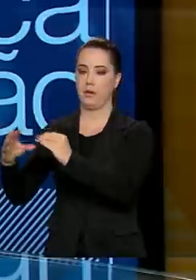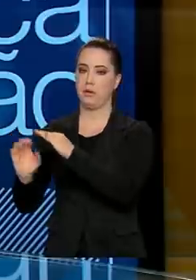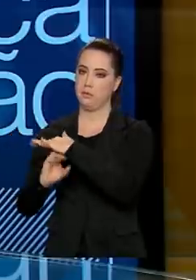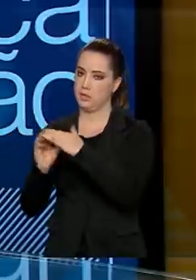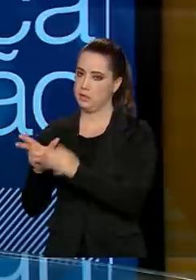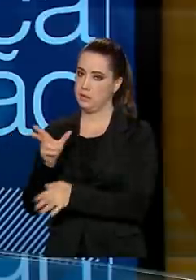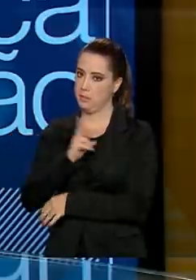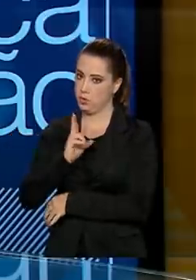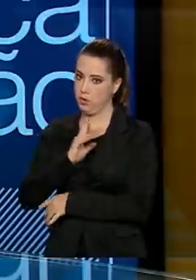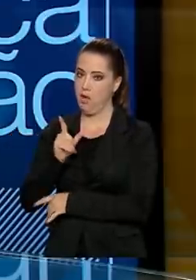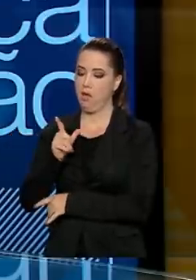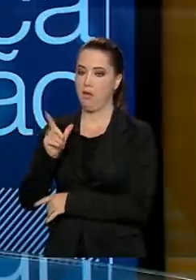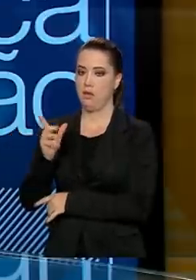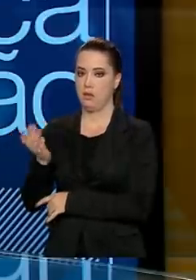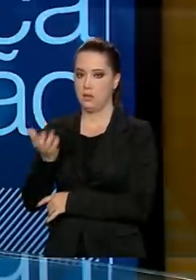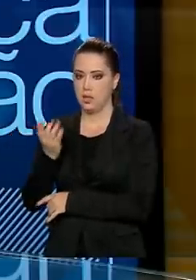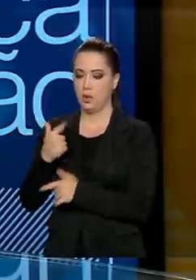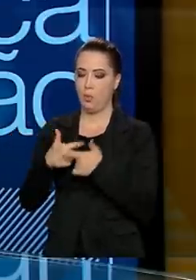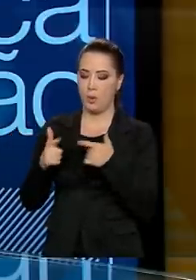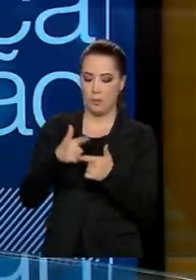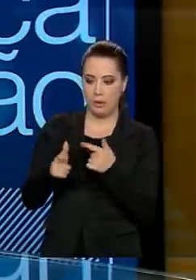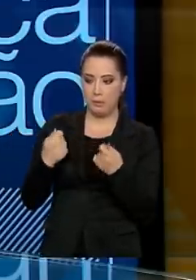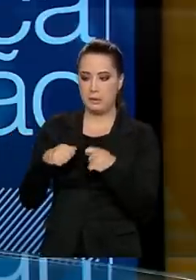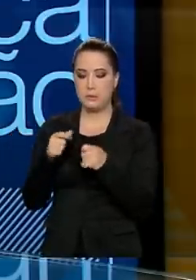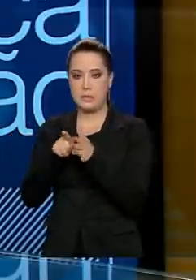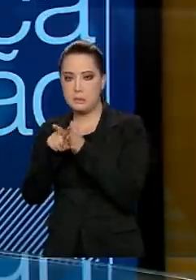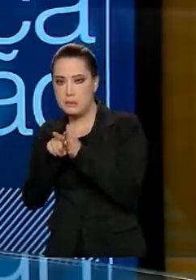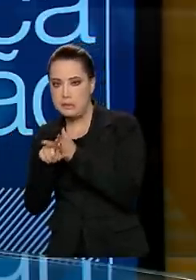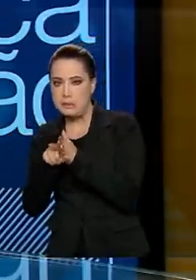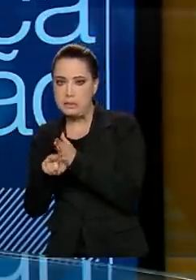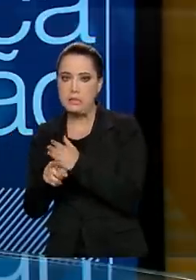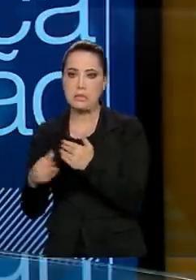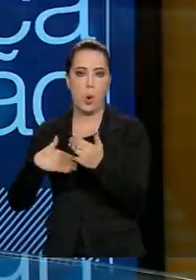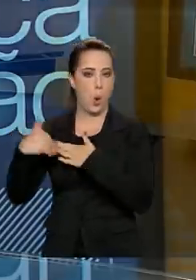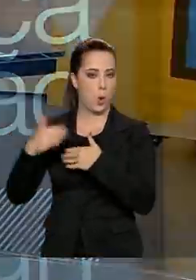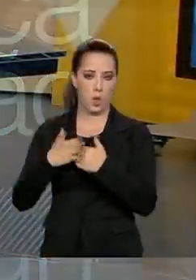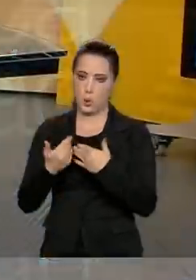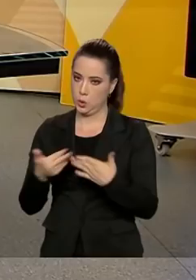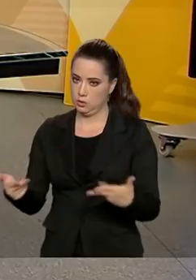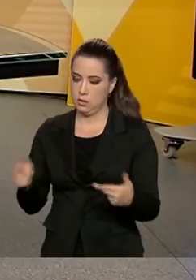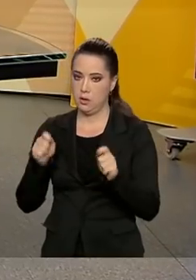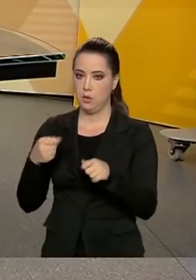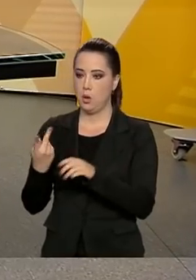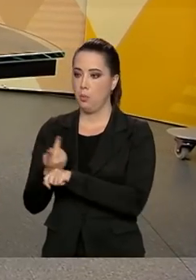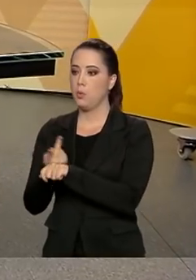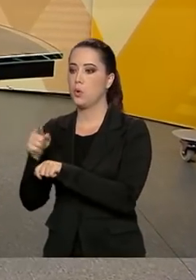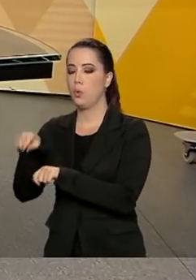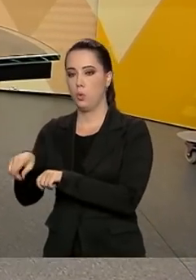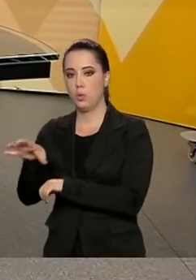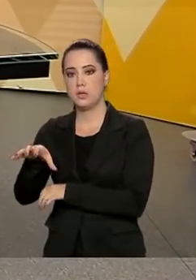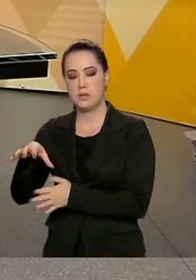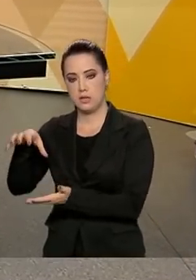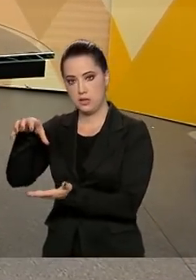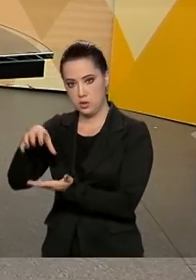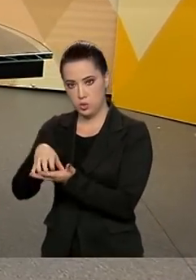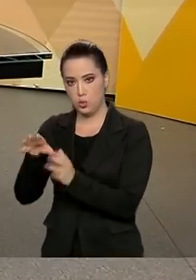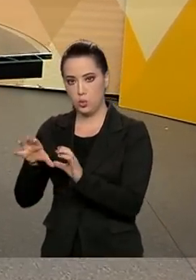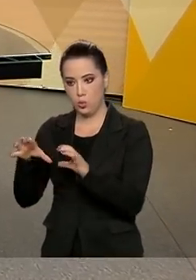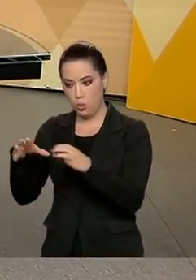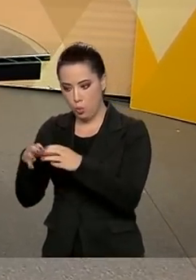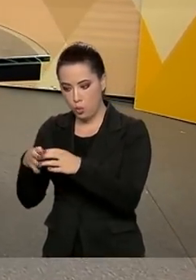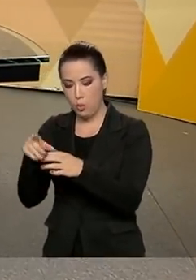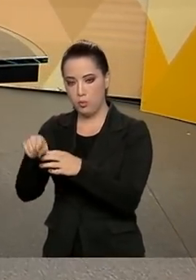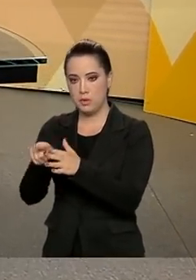uma demanda, um problema a ser resolvido, a indústria, seja qual for, procura a Embrapi e o projeto de